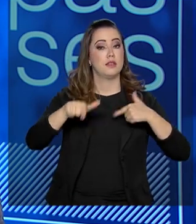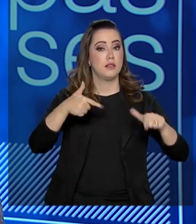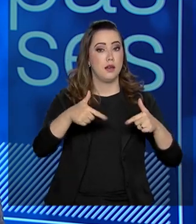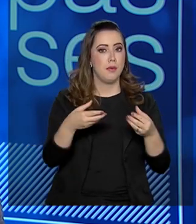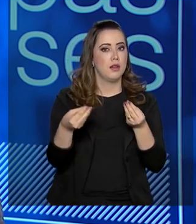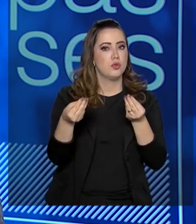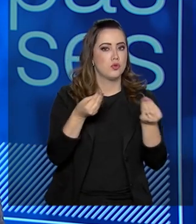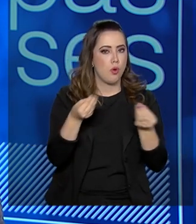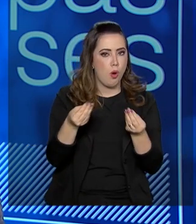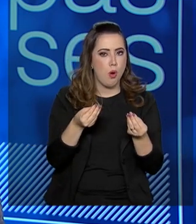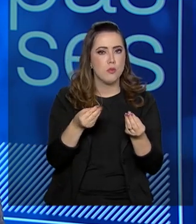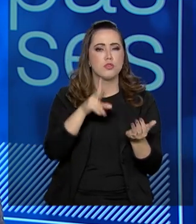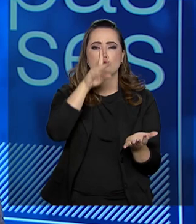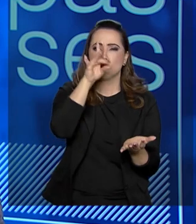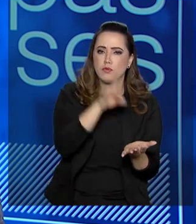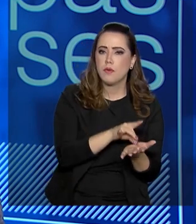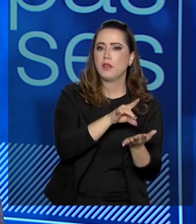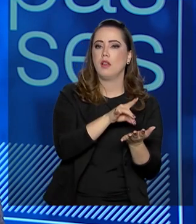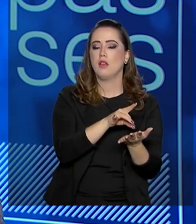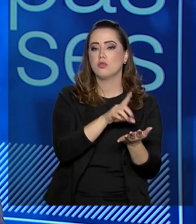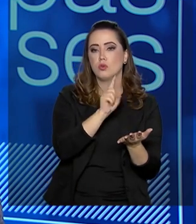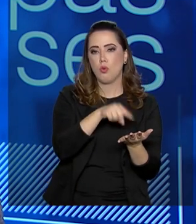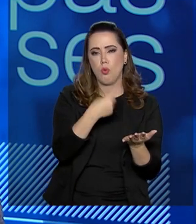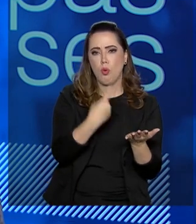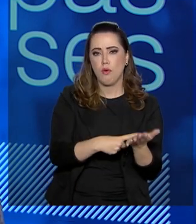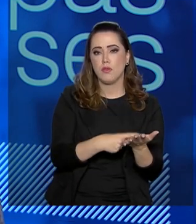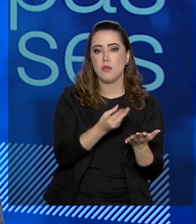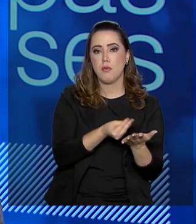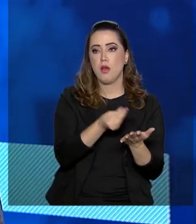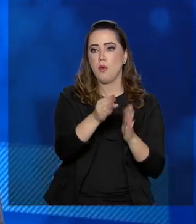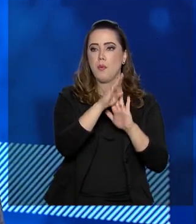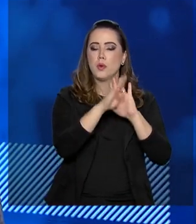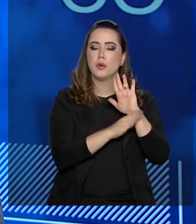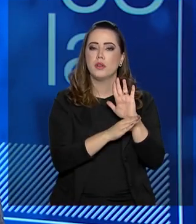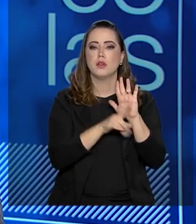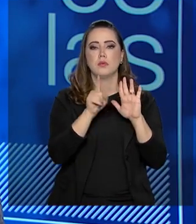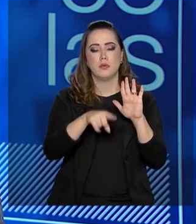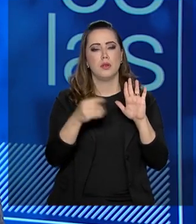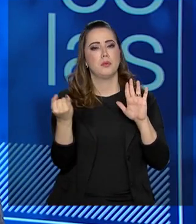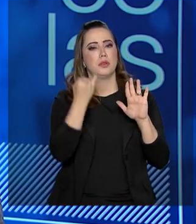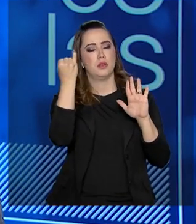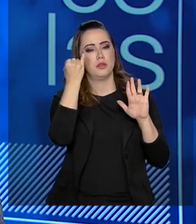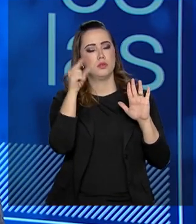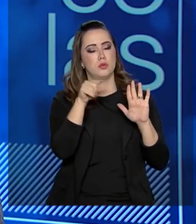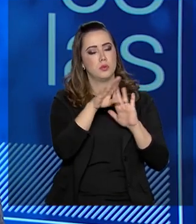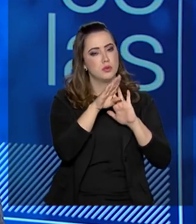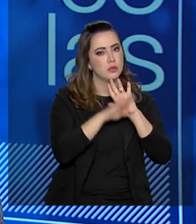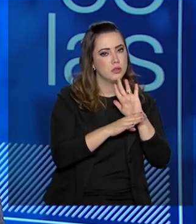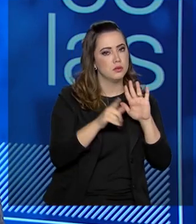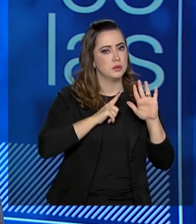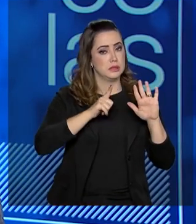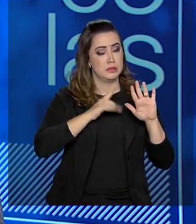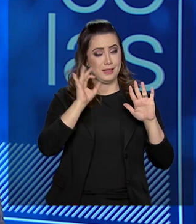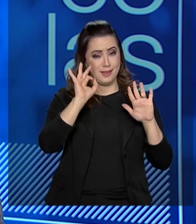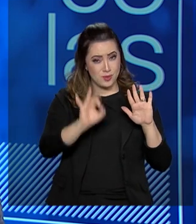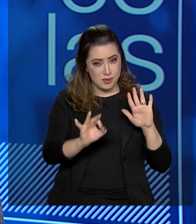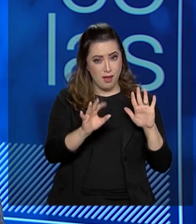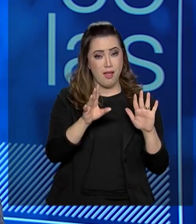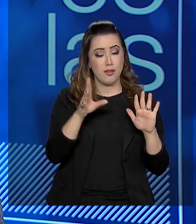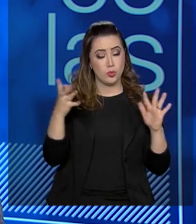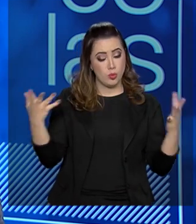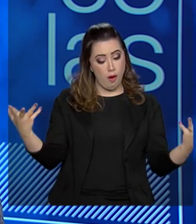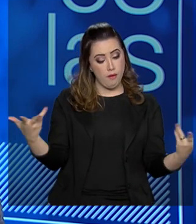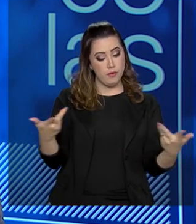validar aqueles programas que são hoje entregues à sociedade brasileira para que esses programas tenham efetividade